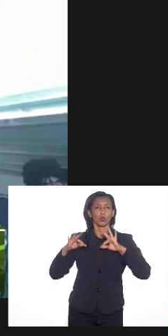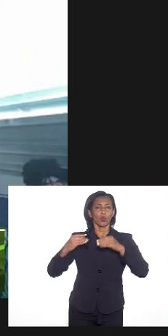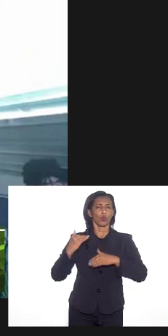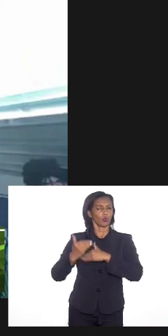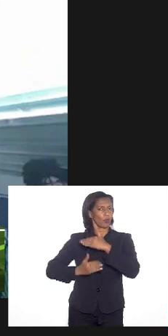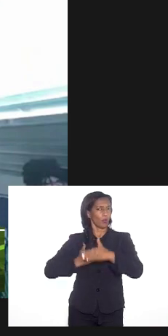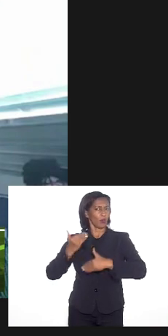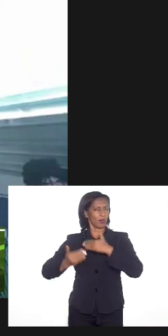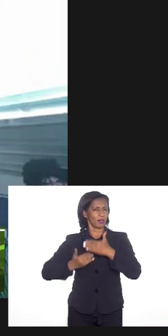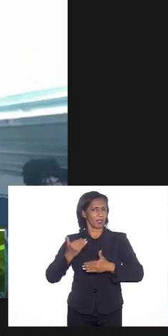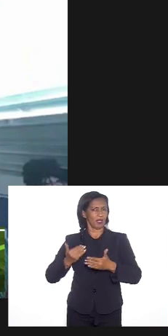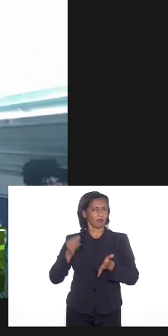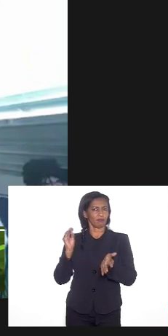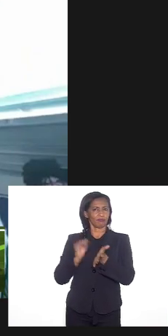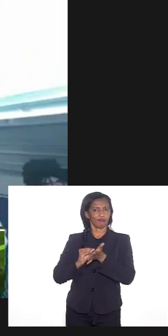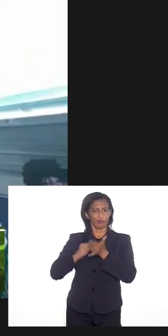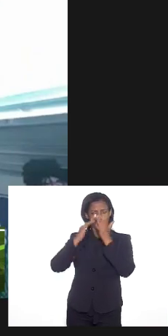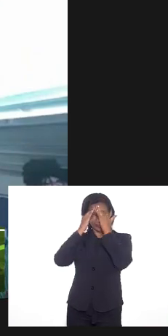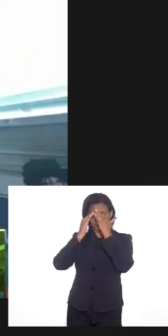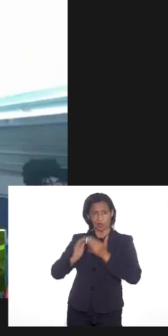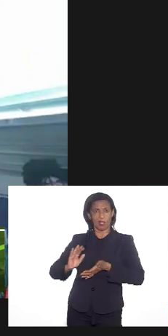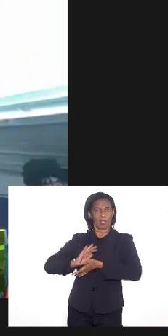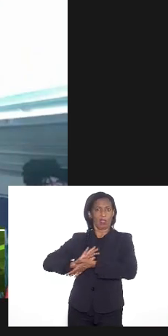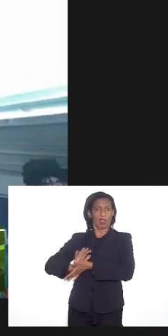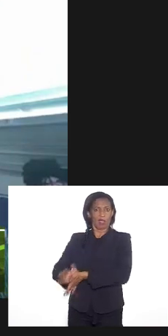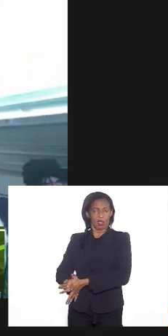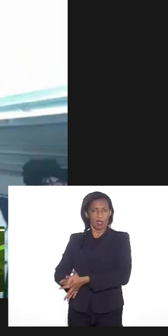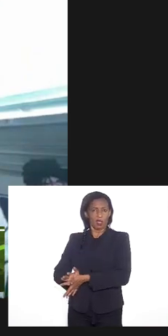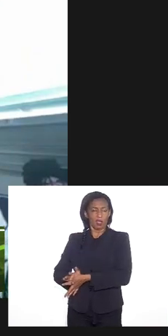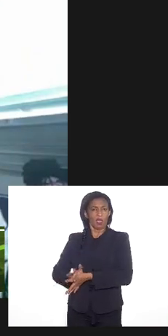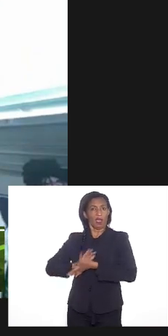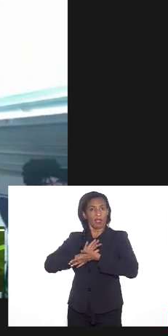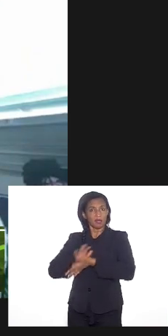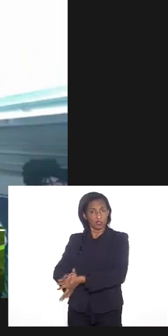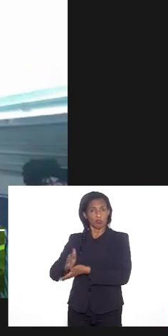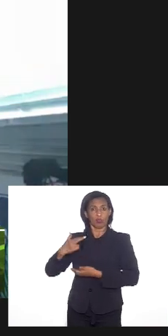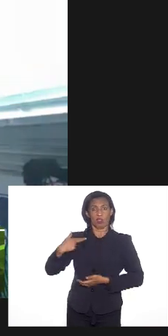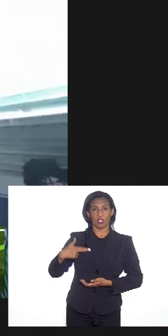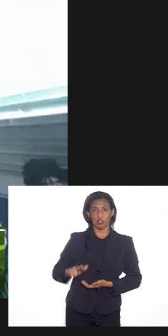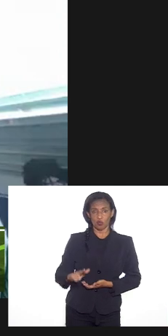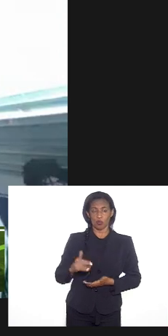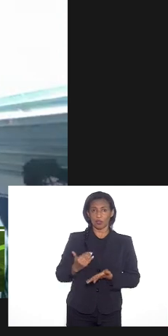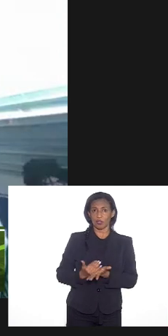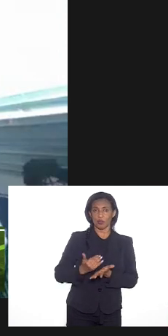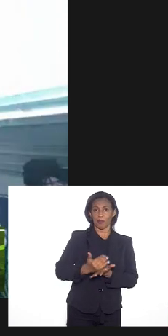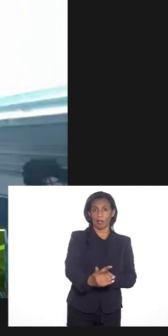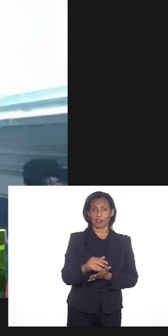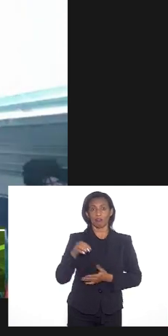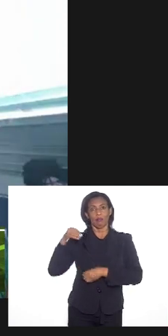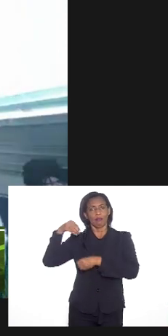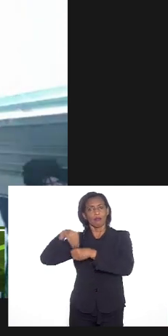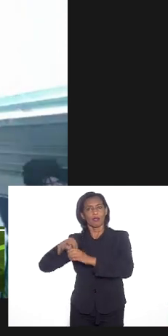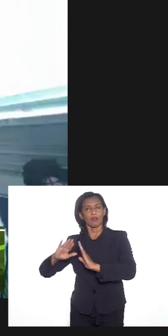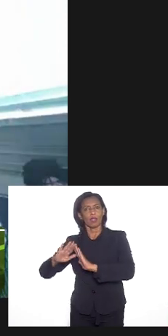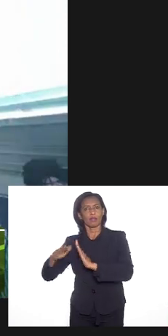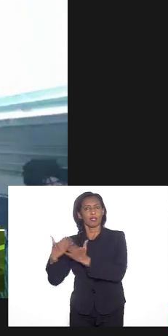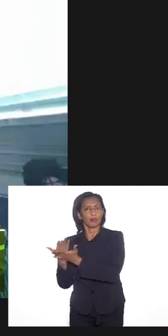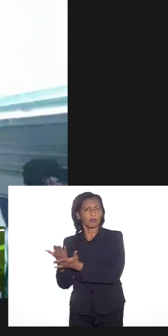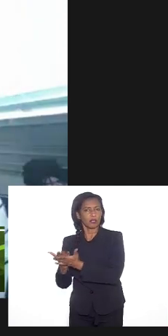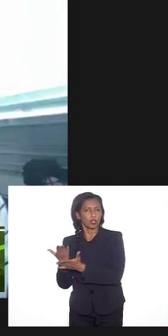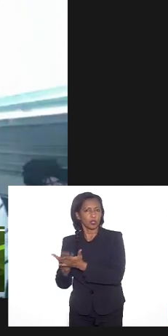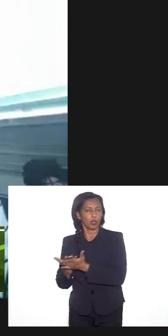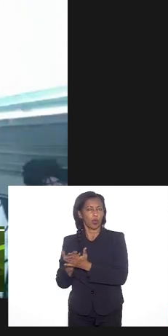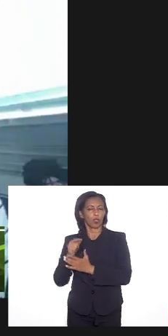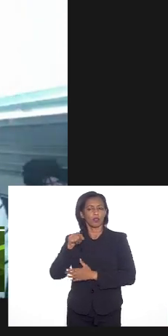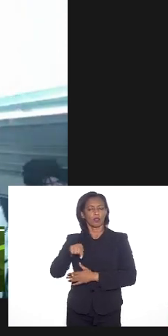processo de intolerância religiosa e racismo religioso seja a partir das escolas dos espaços